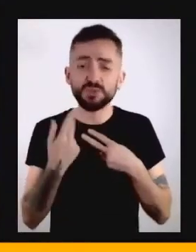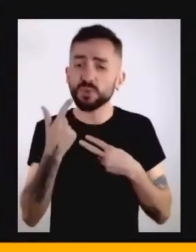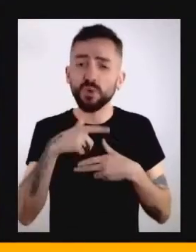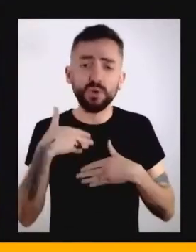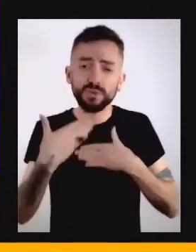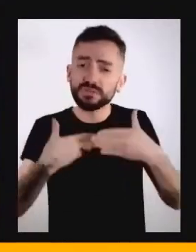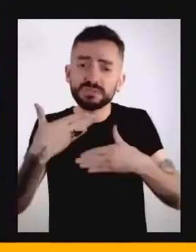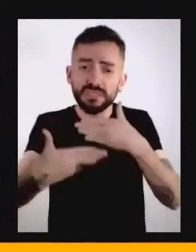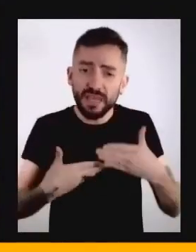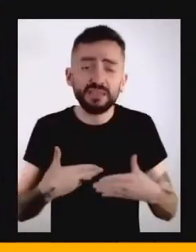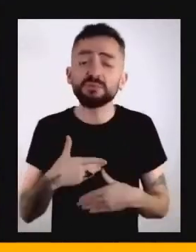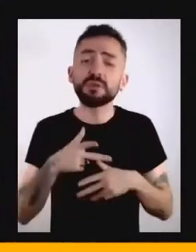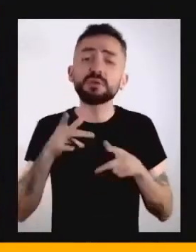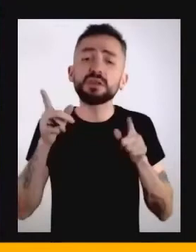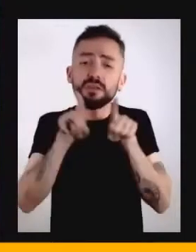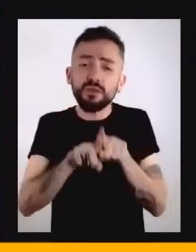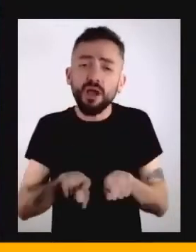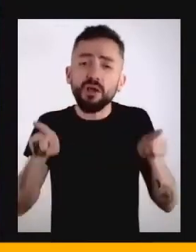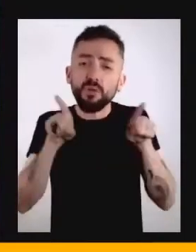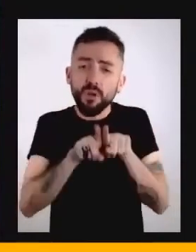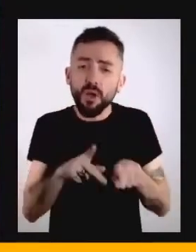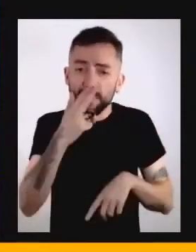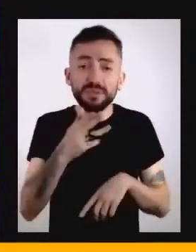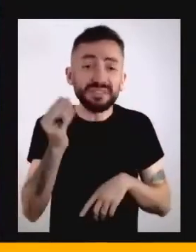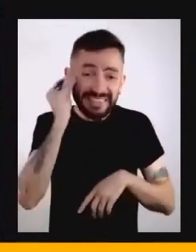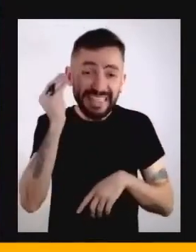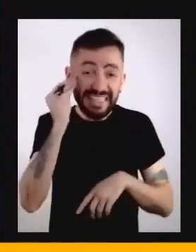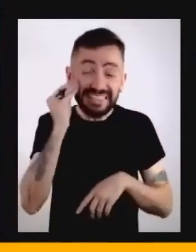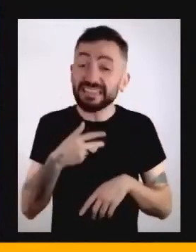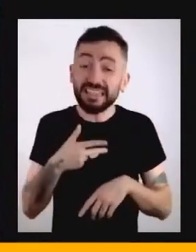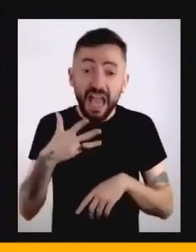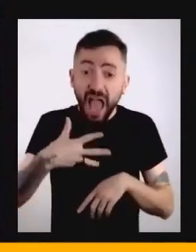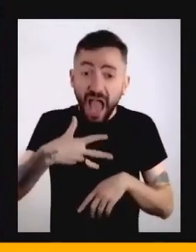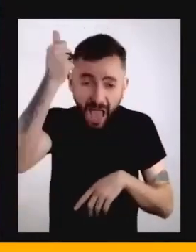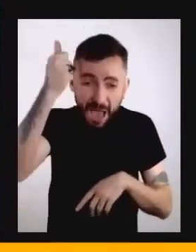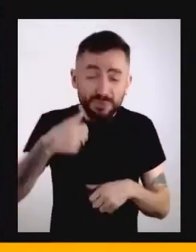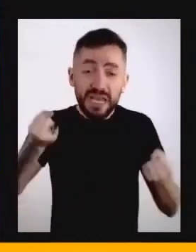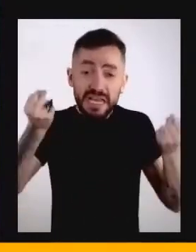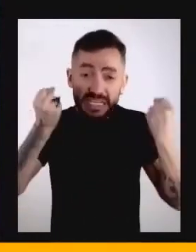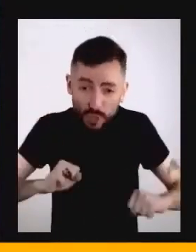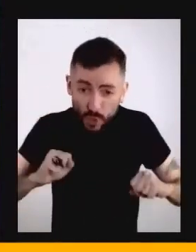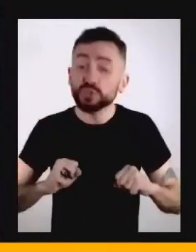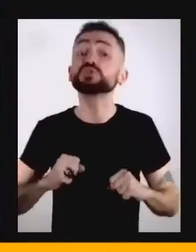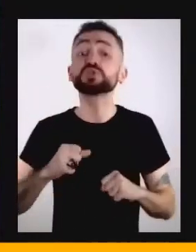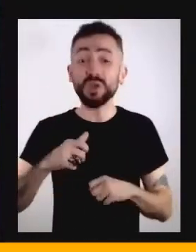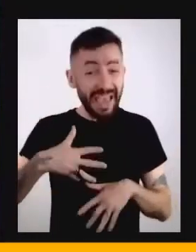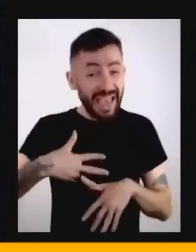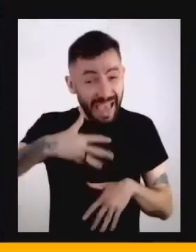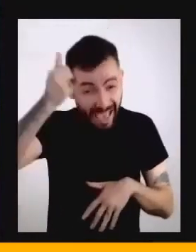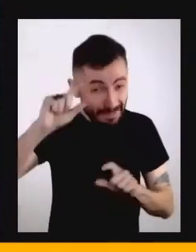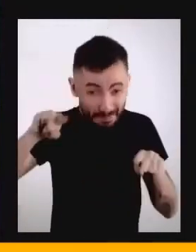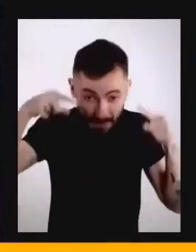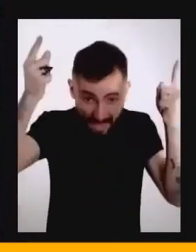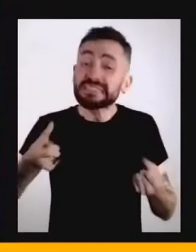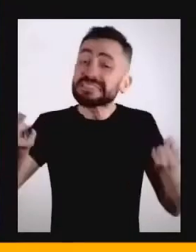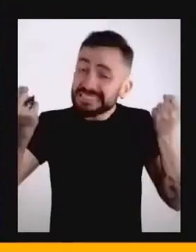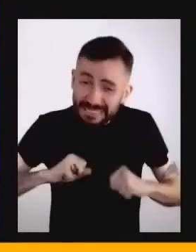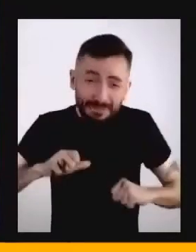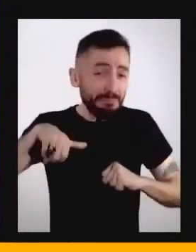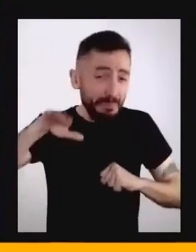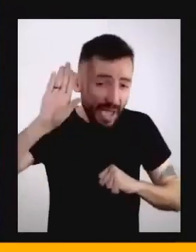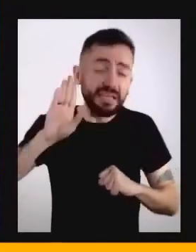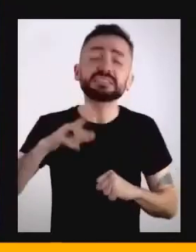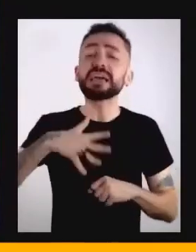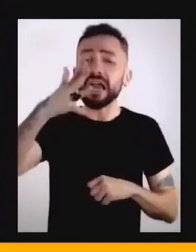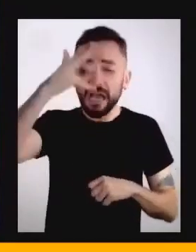em ciclos que parecem acelerar e aí nos deixam mais ansiosos, e aí aceleram mais e a gente fica mais ansioso. O sociólogo